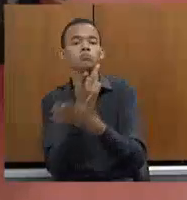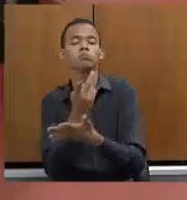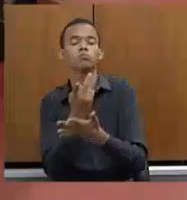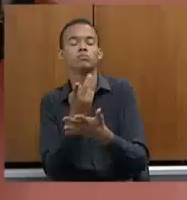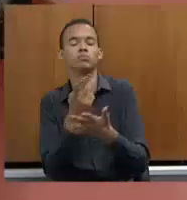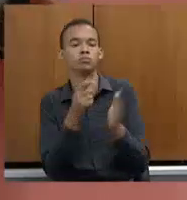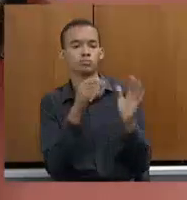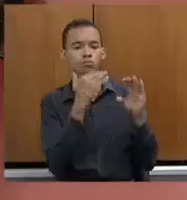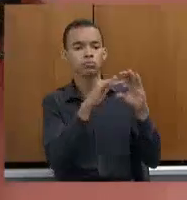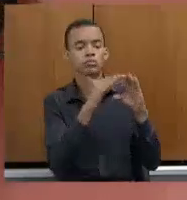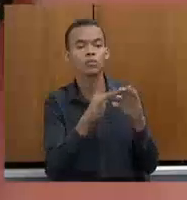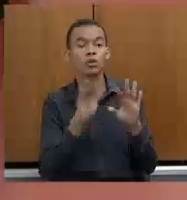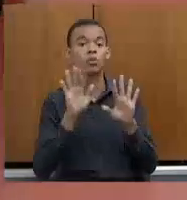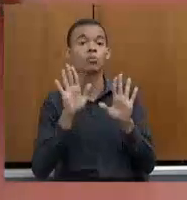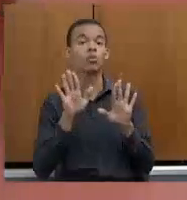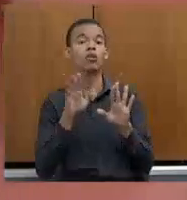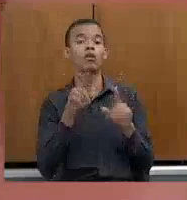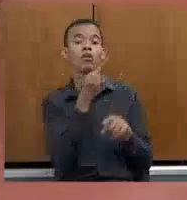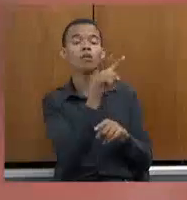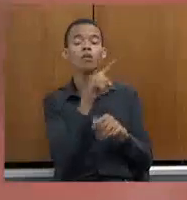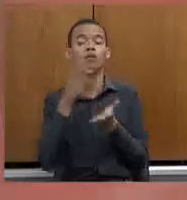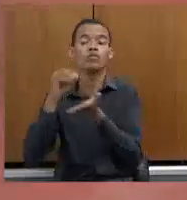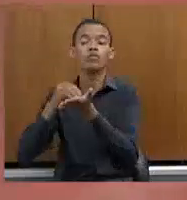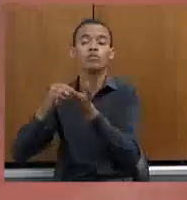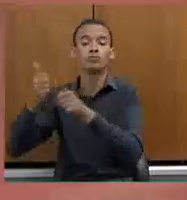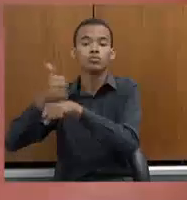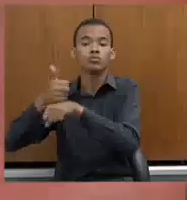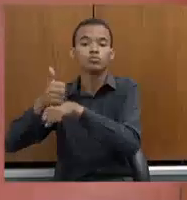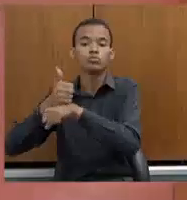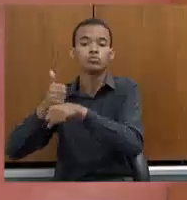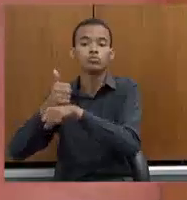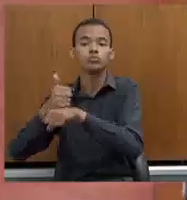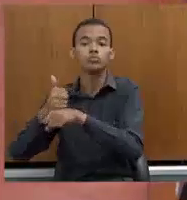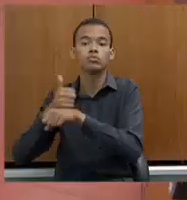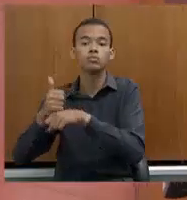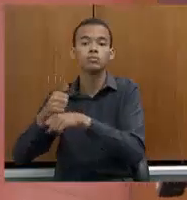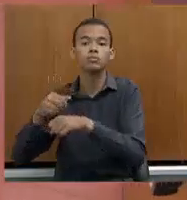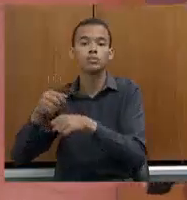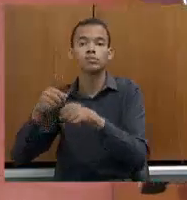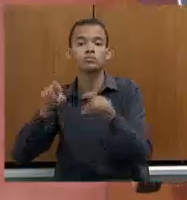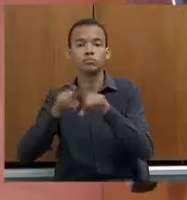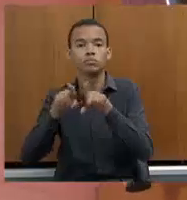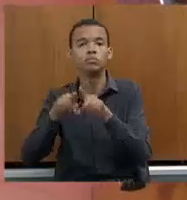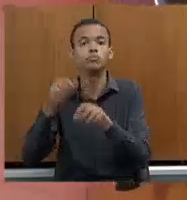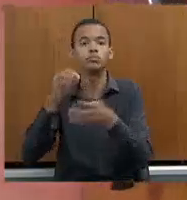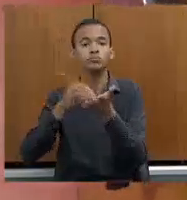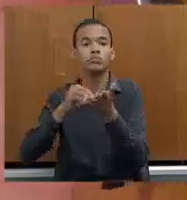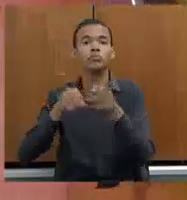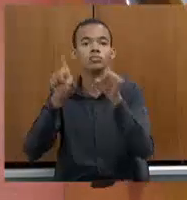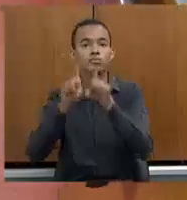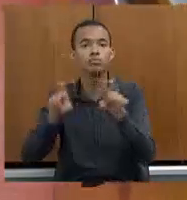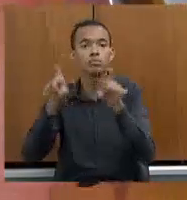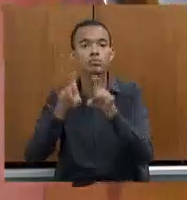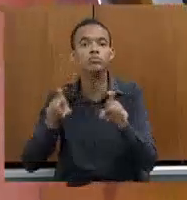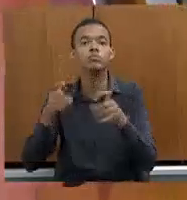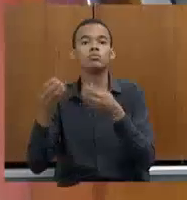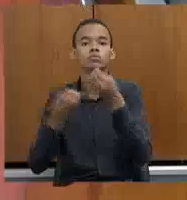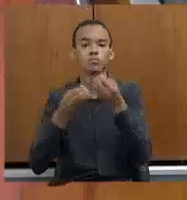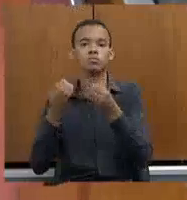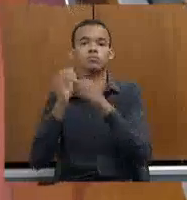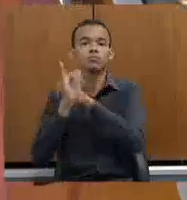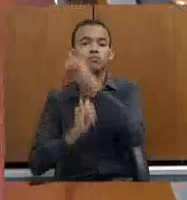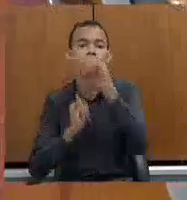Mas aí a senhora não tem um escrivão, a senhora não tem um computador, a senhora não tem uma internet decente que precisa fazer